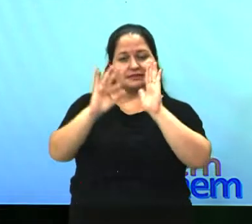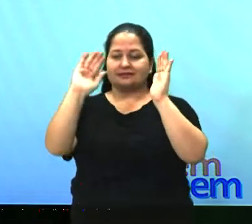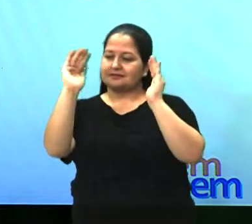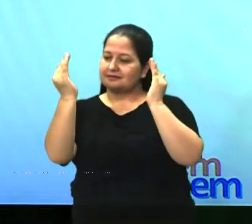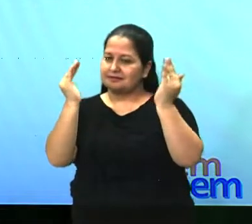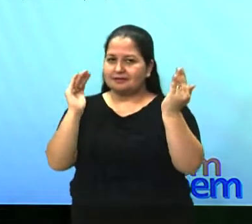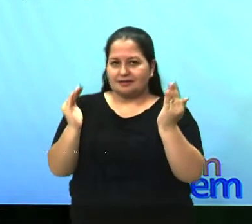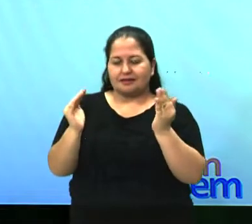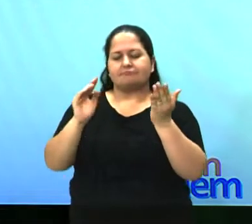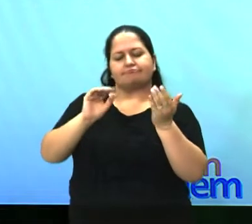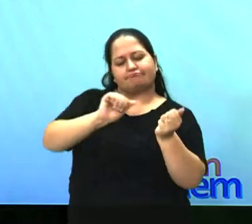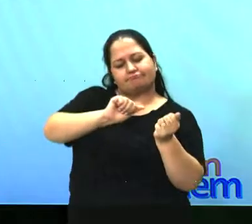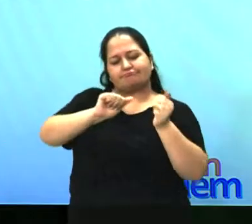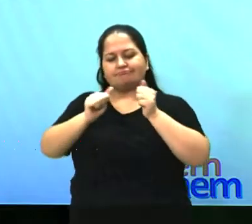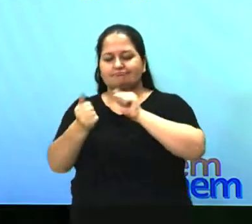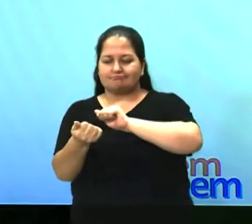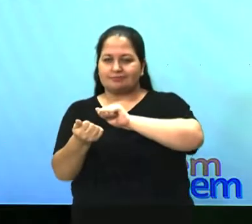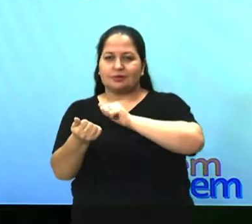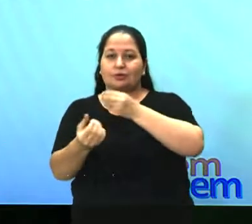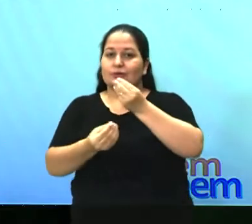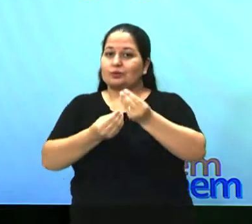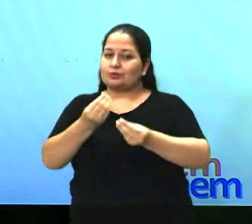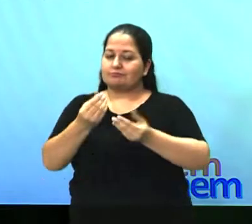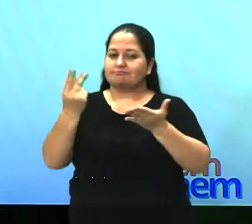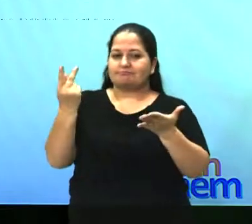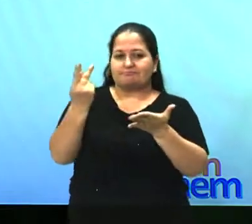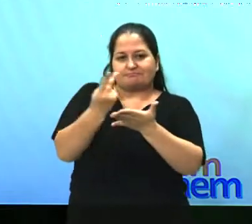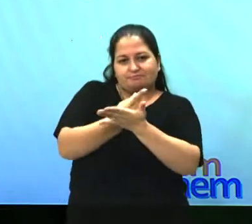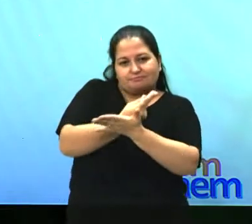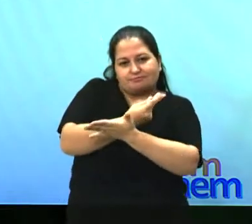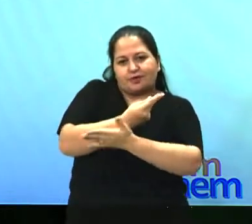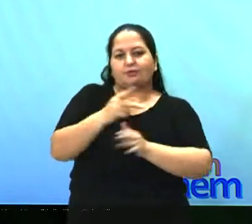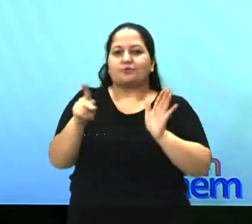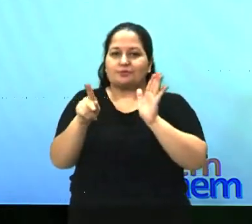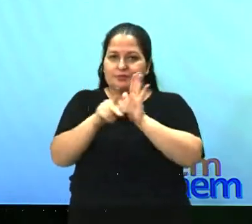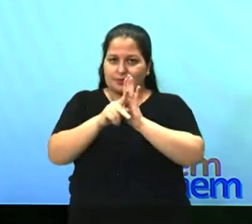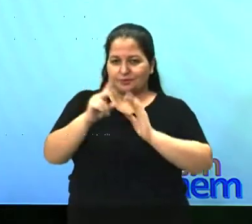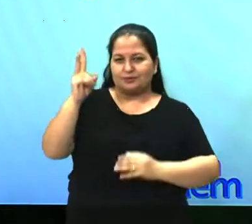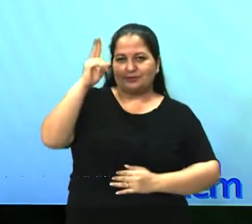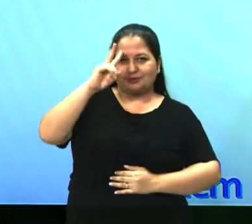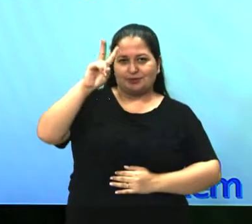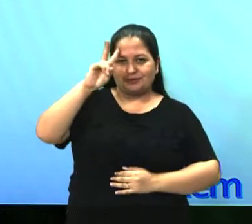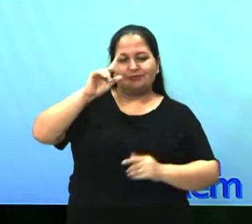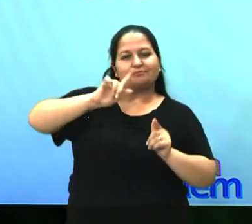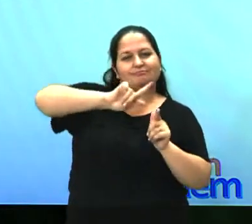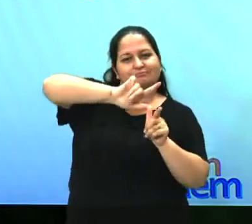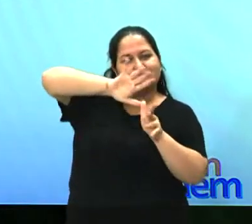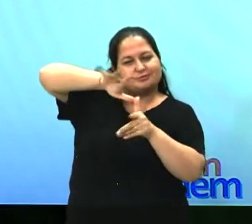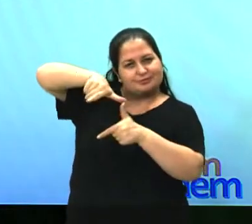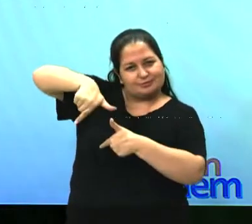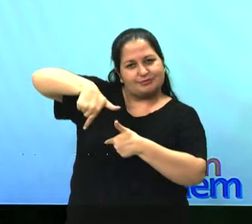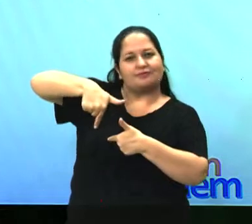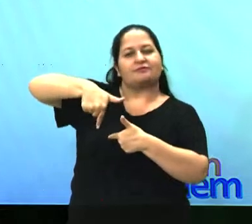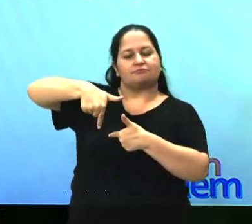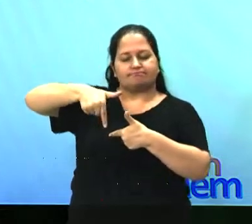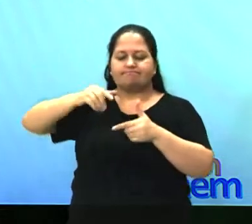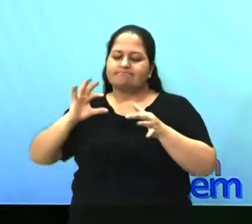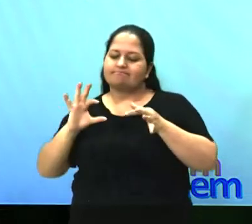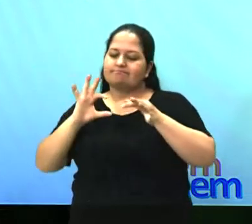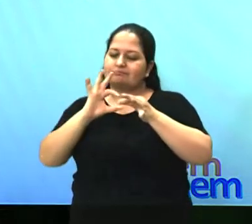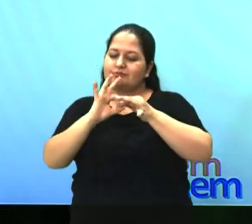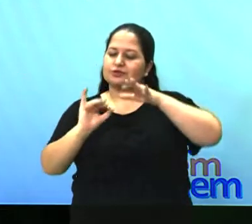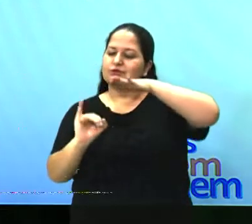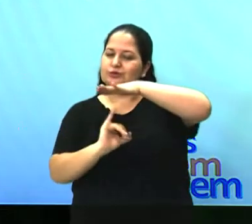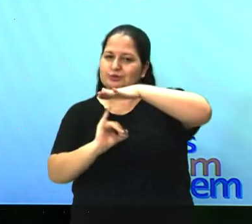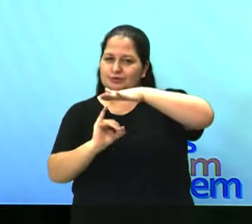interpretativos sobre situação ou fatos de natureza histórico-geográfica acerca das instituições sociais,